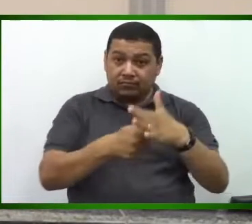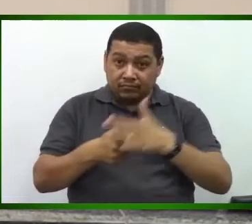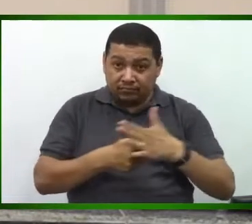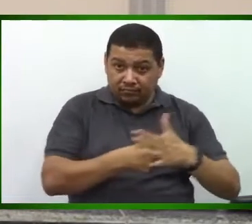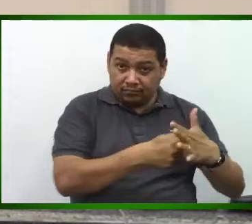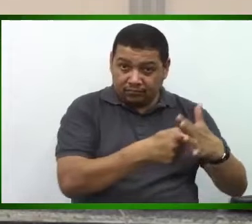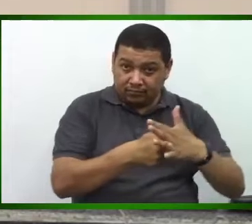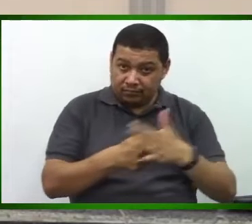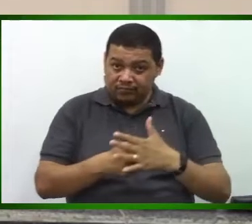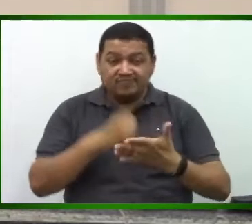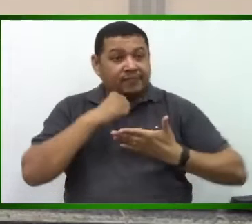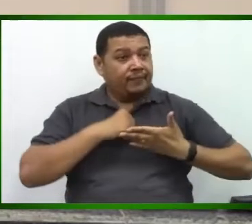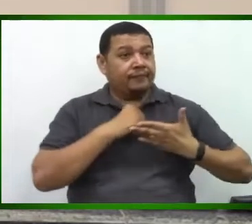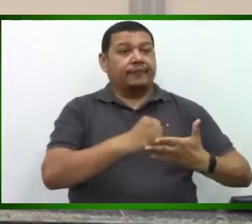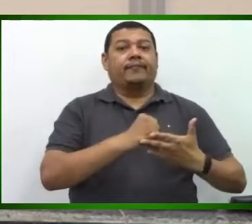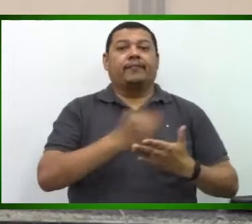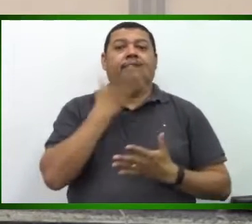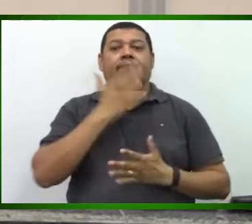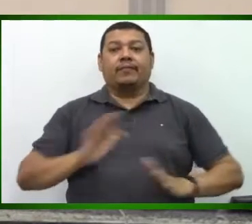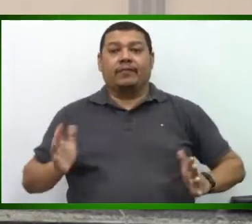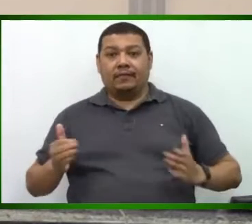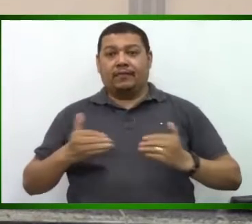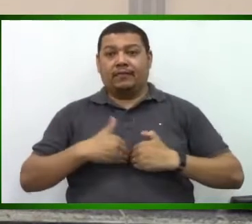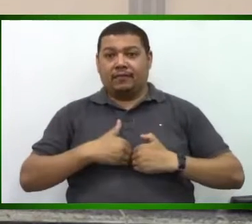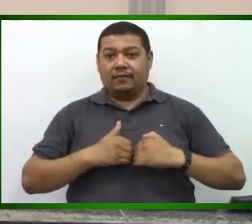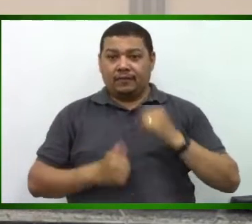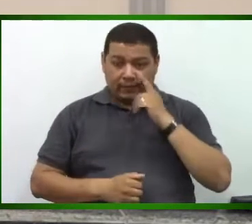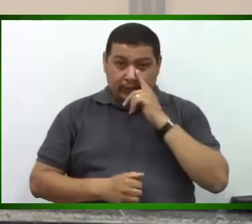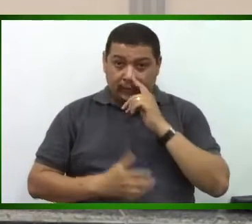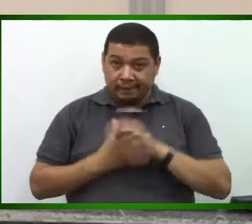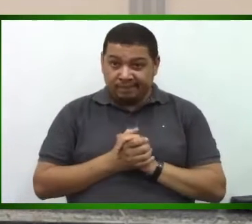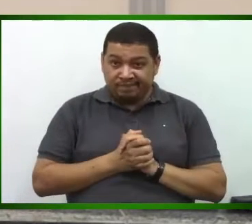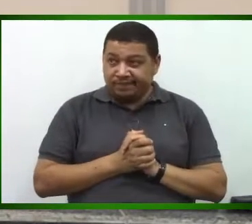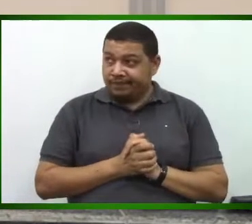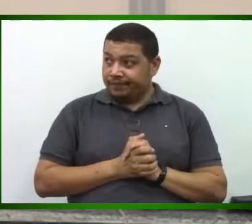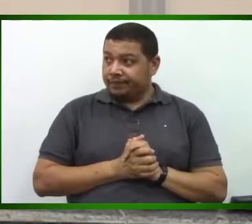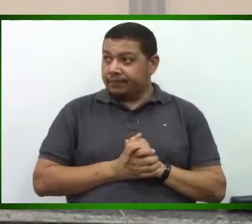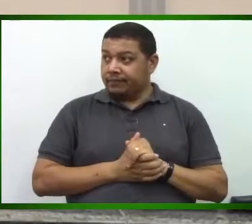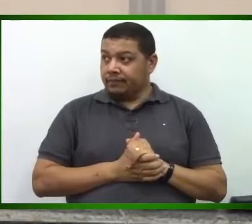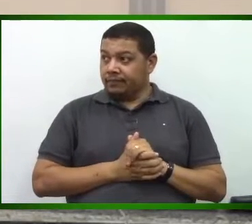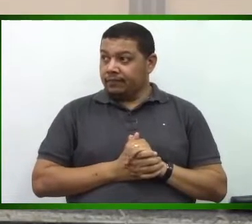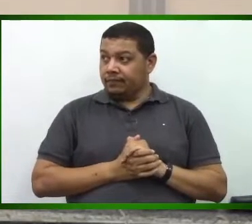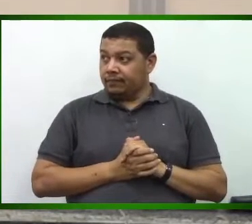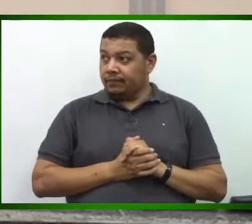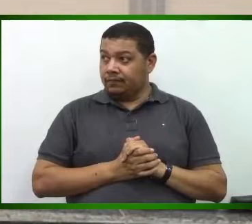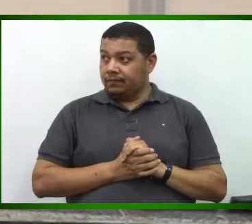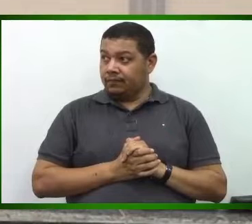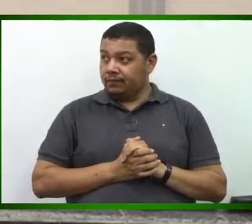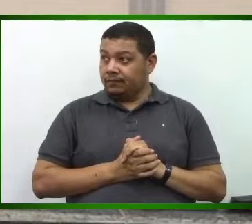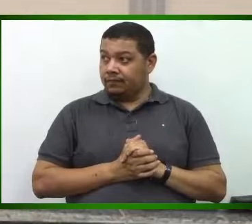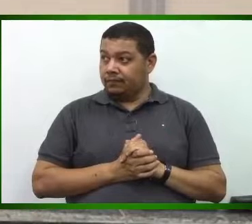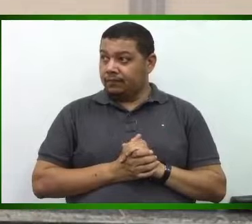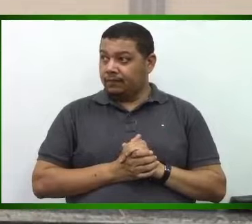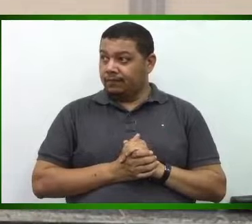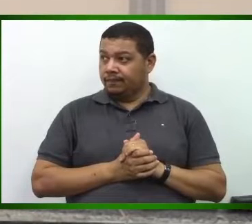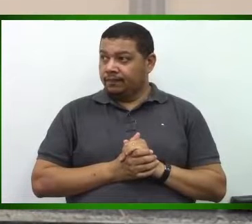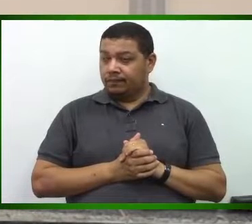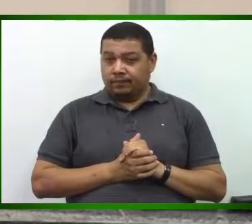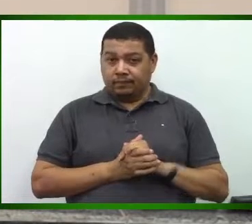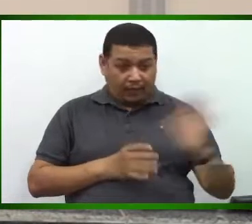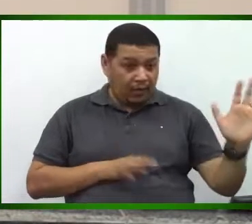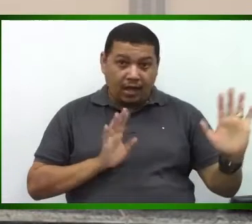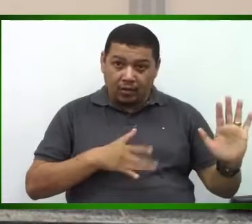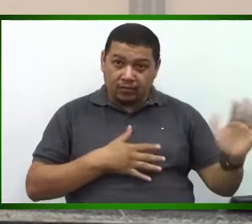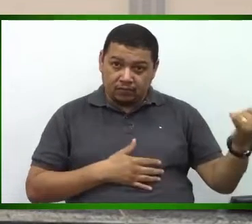em prol das crianças autistas. E, assim, eu recebia essa